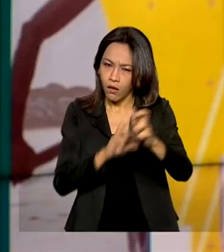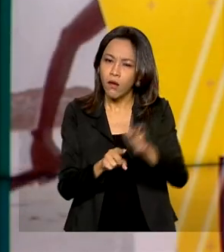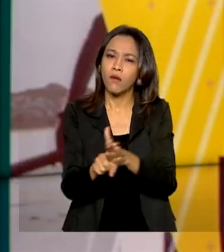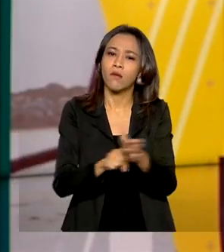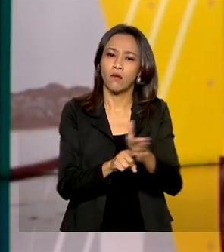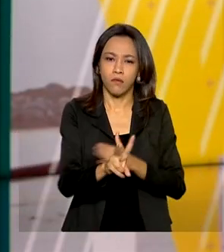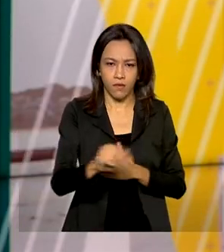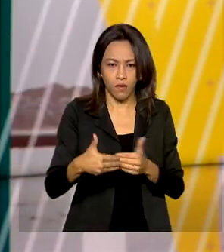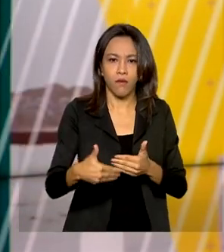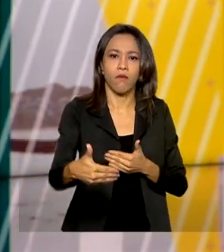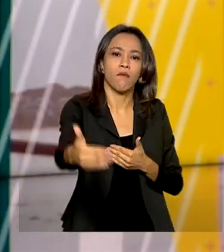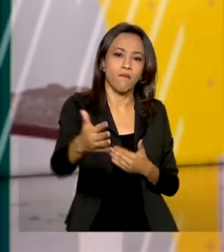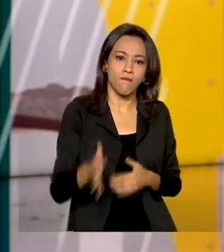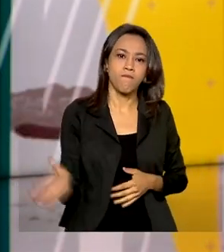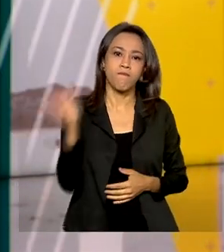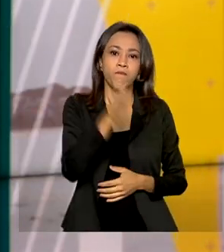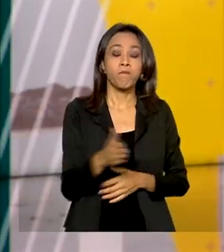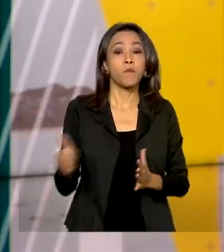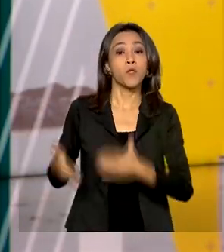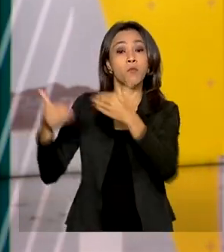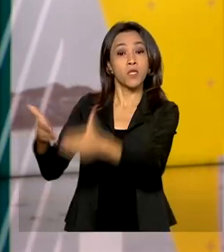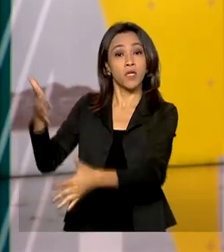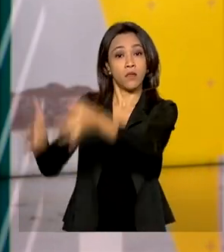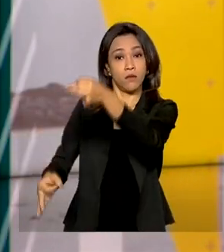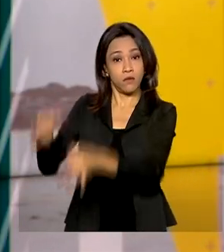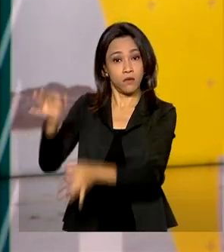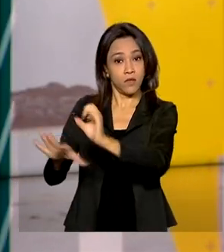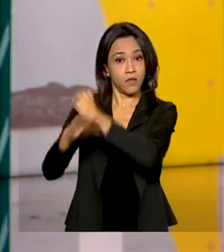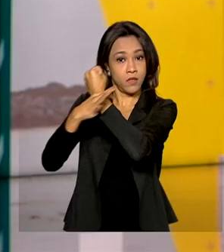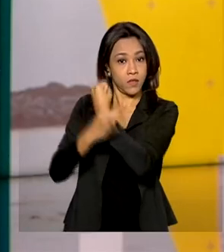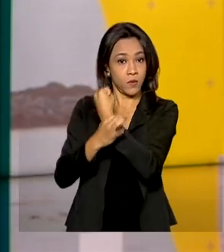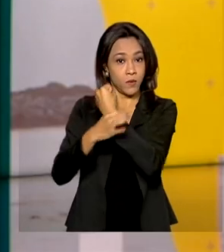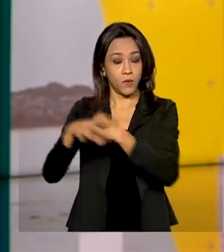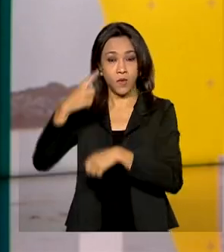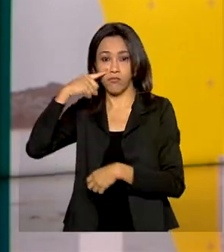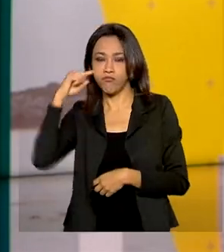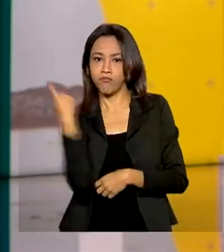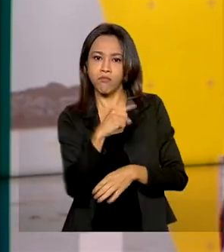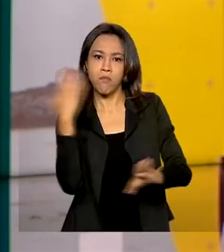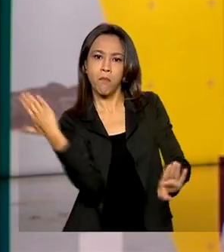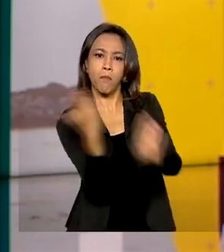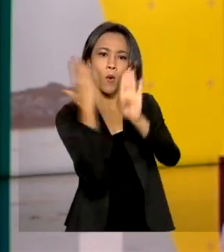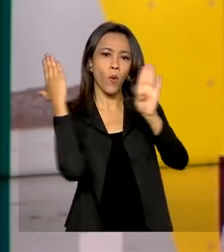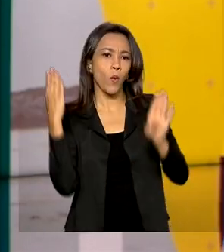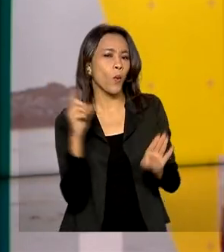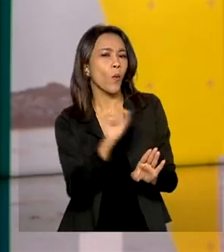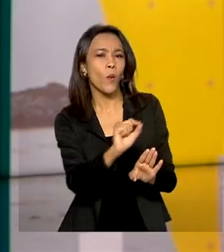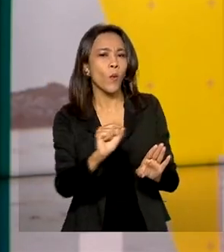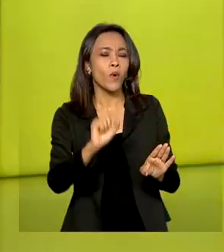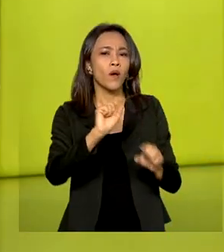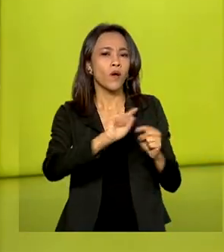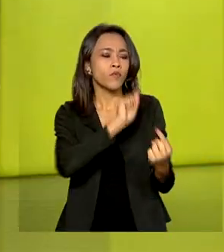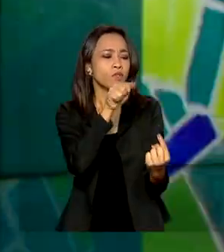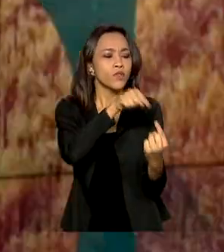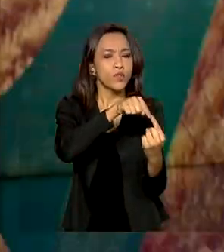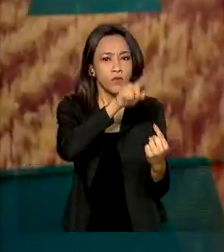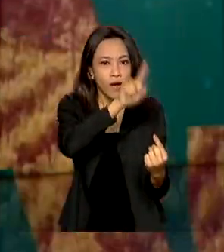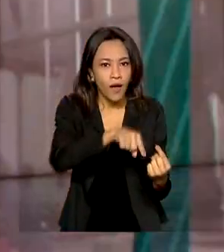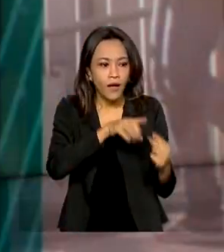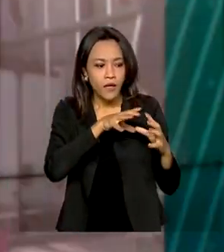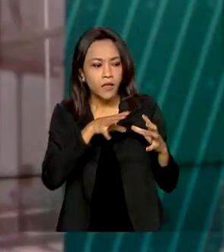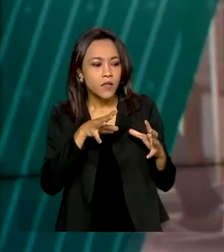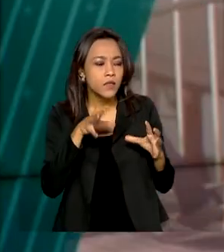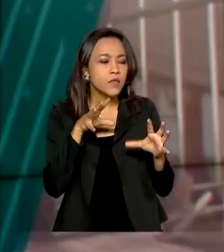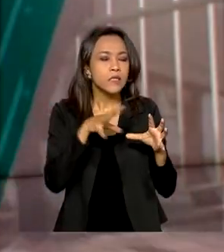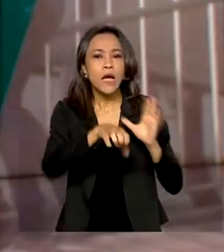E o Ministério da Justiça e Segurança Pública deflagrou a Operação Luz na Infância 8. O objetivo é identificar autores